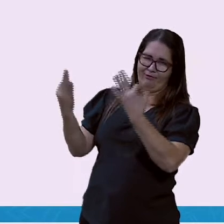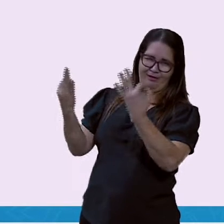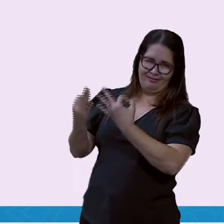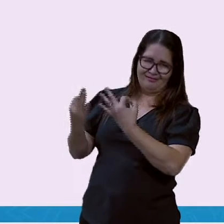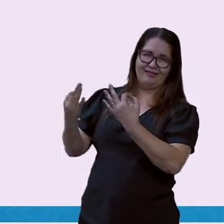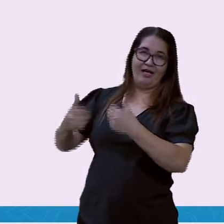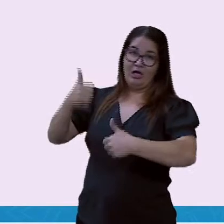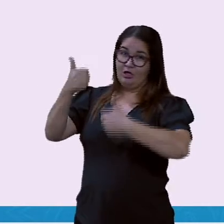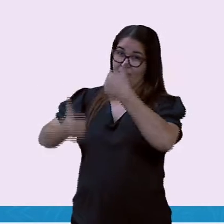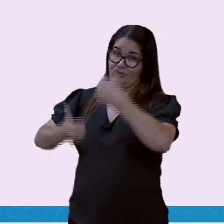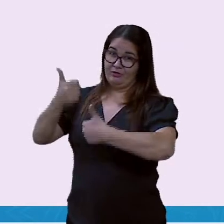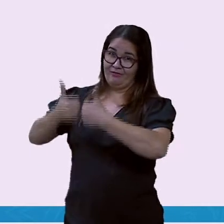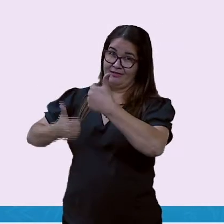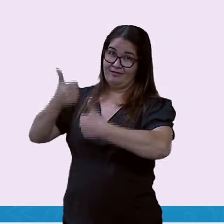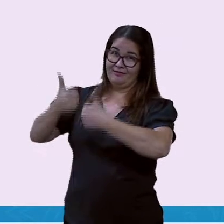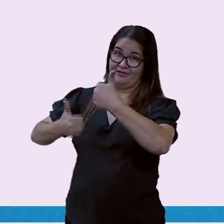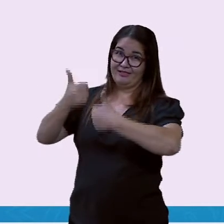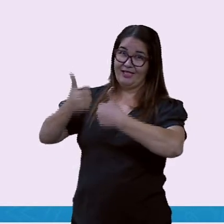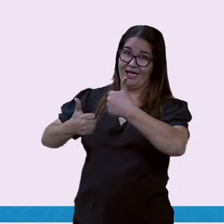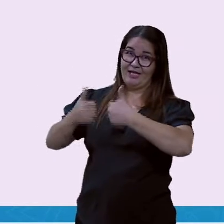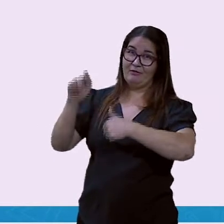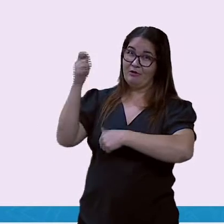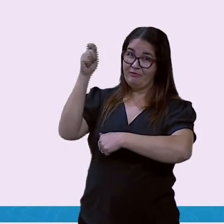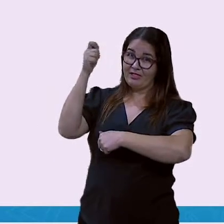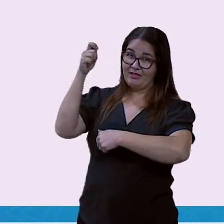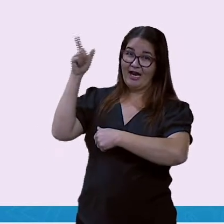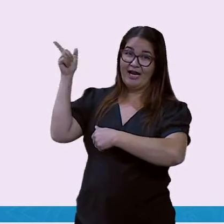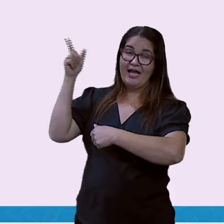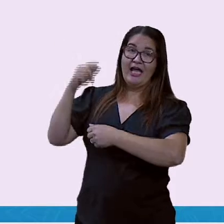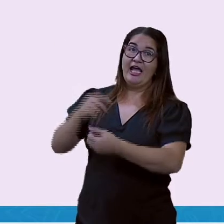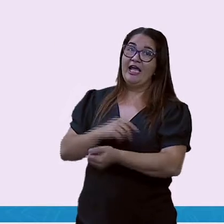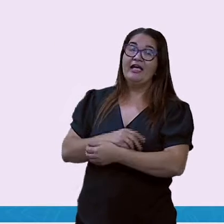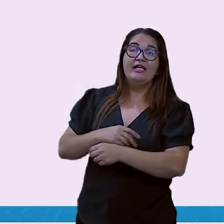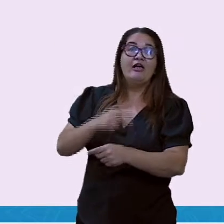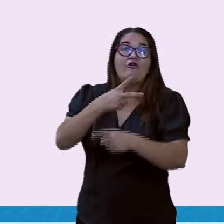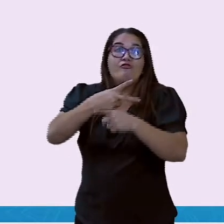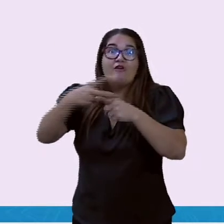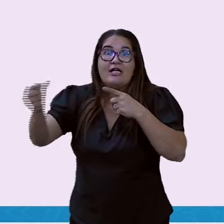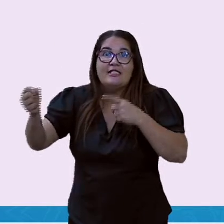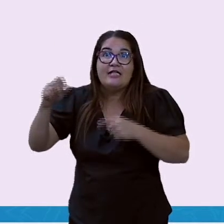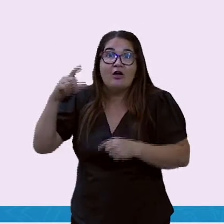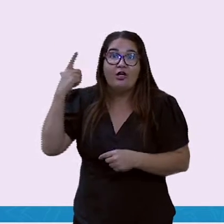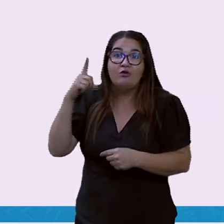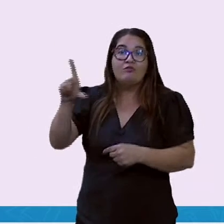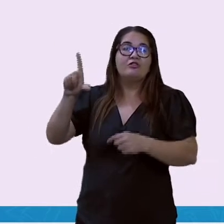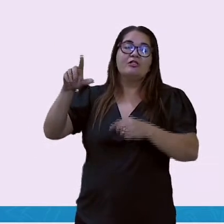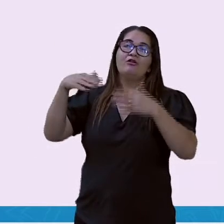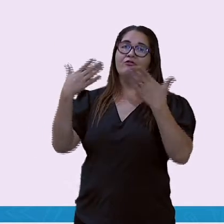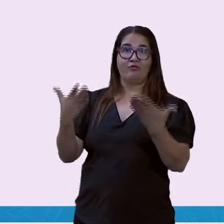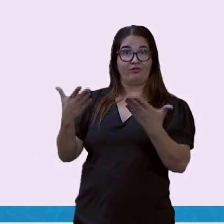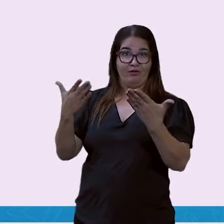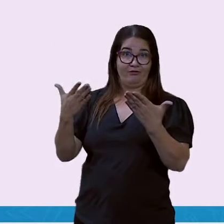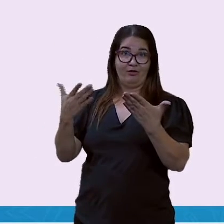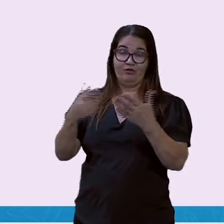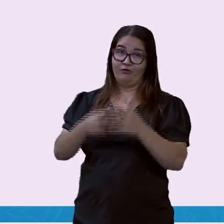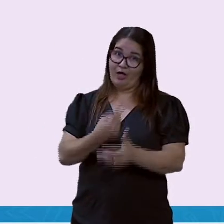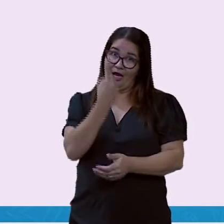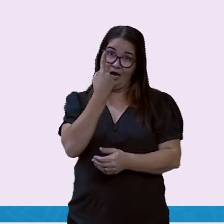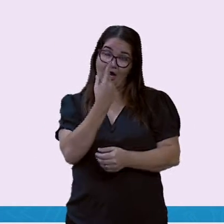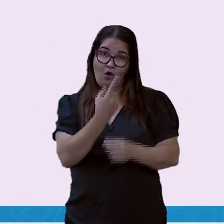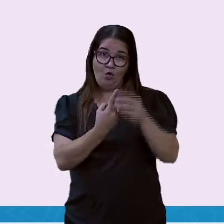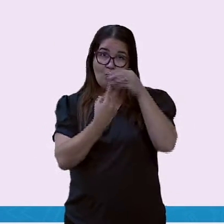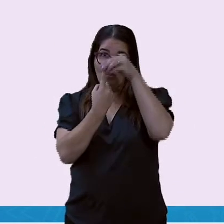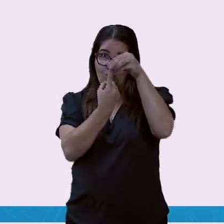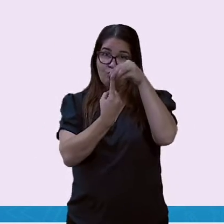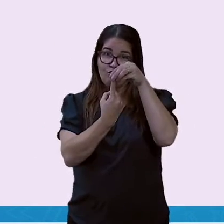mas que foi só esse ano que ele conquistou a única competição conquistada por ele, infelizmente,